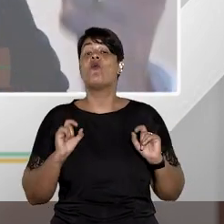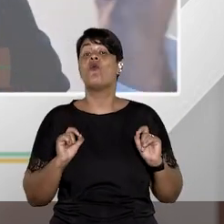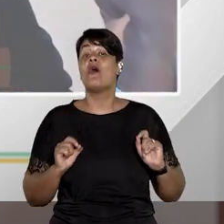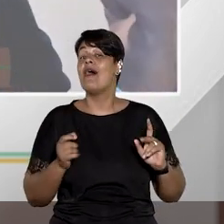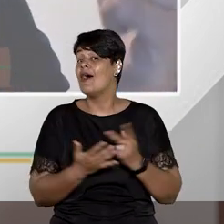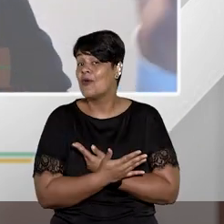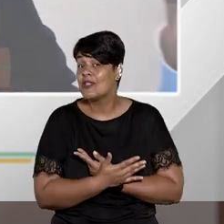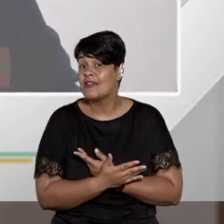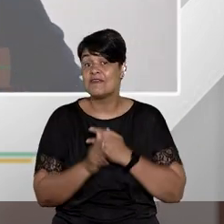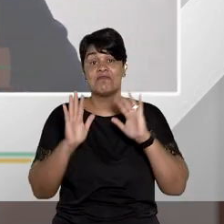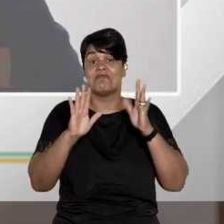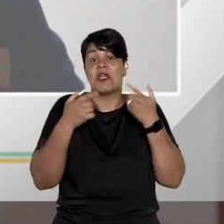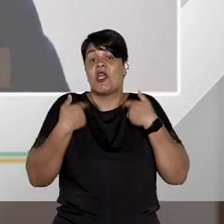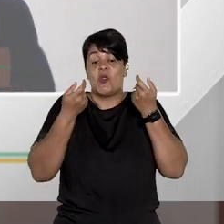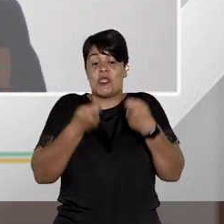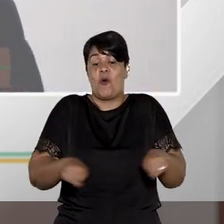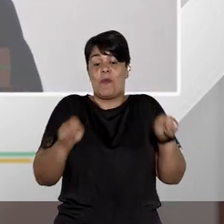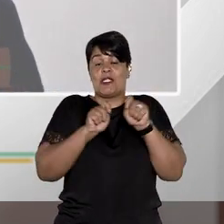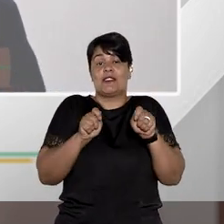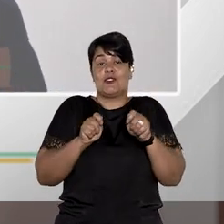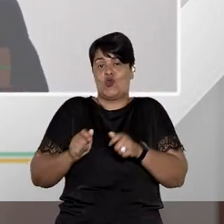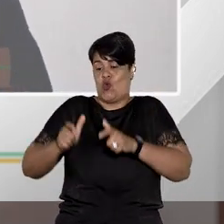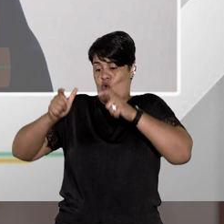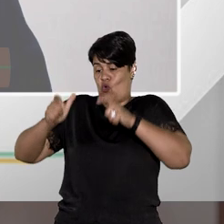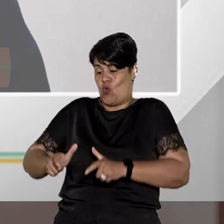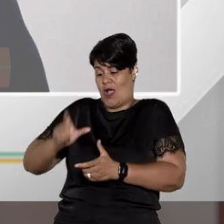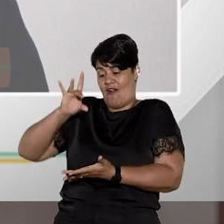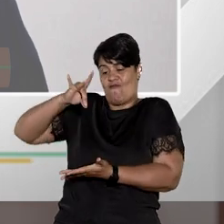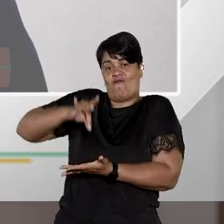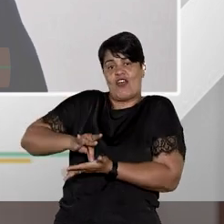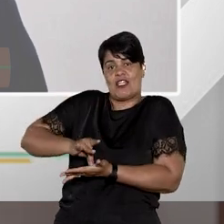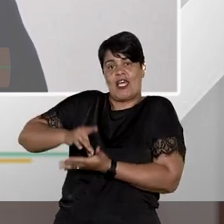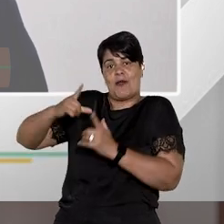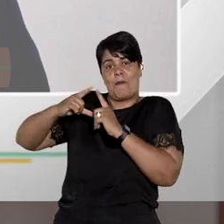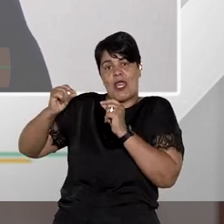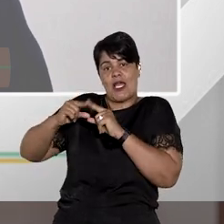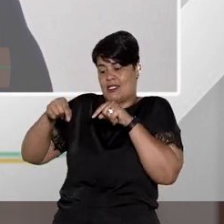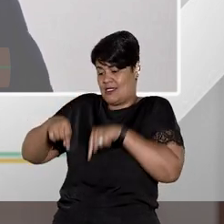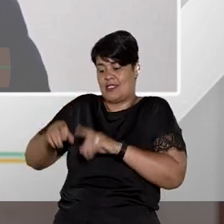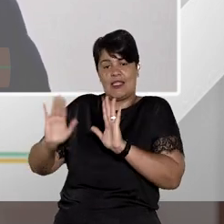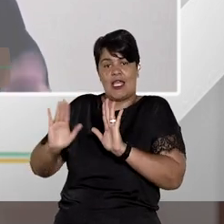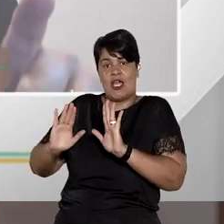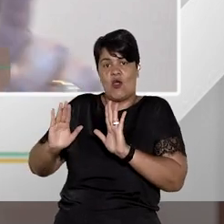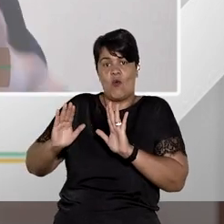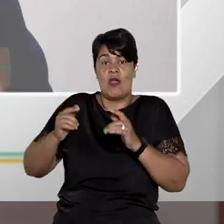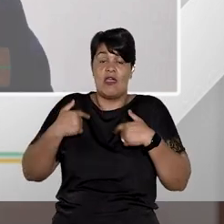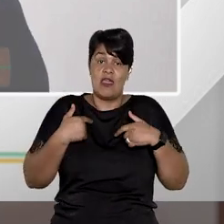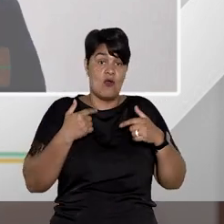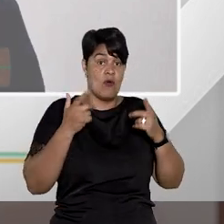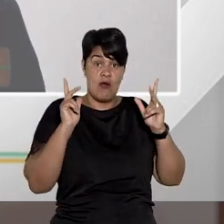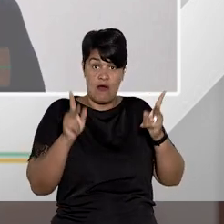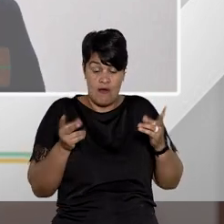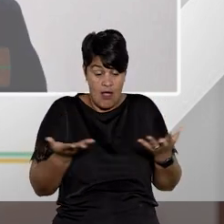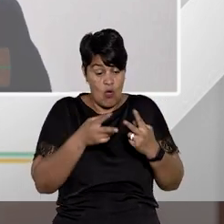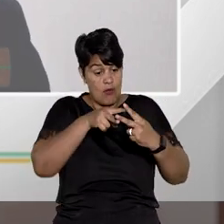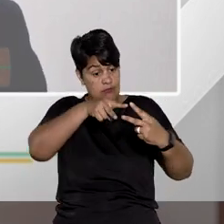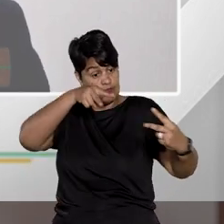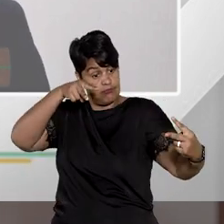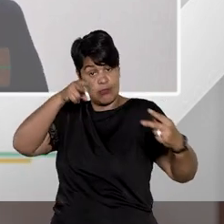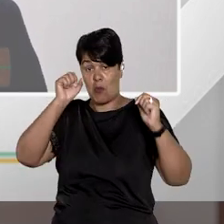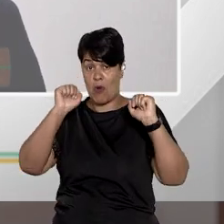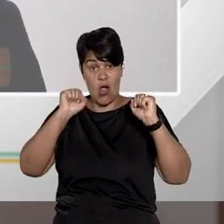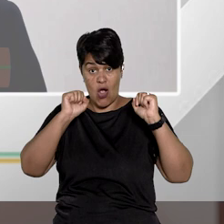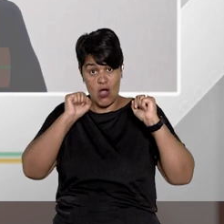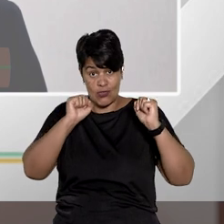sequer ter um escritório representante em Brasília se eu precisar fazer a sustentação oral eu vou fazer do mesmo jeito que nós estamos conversando agora